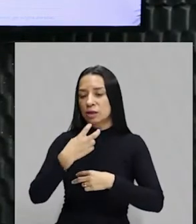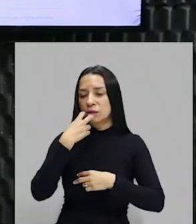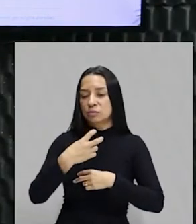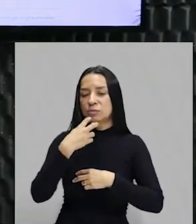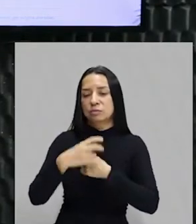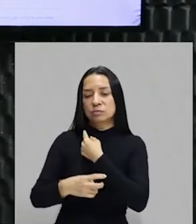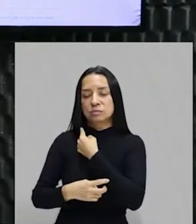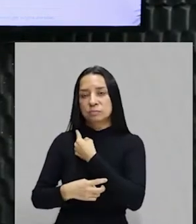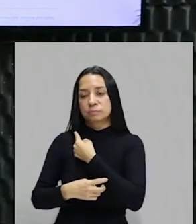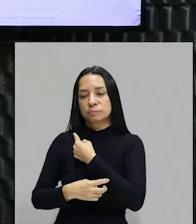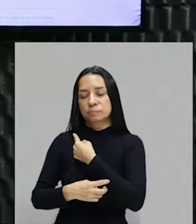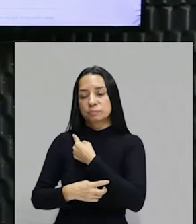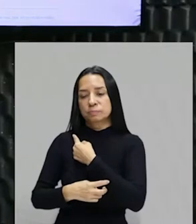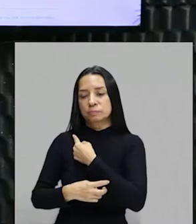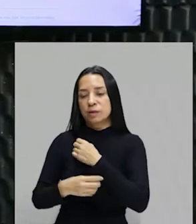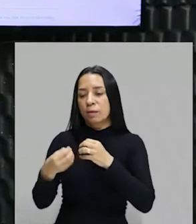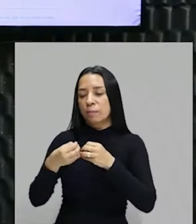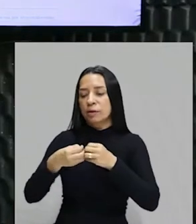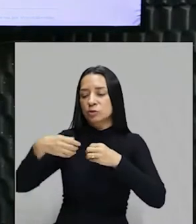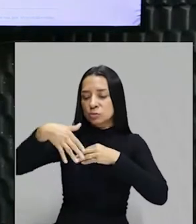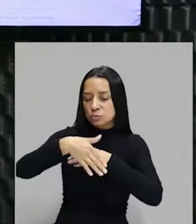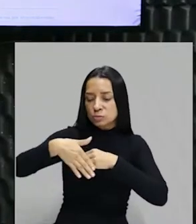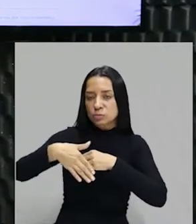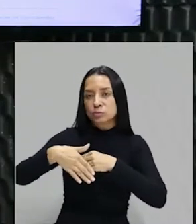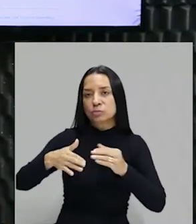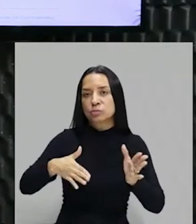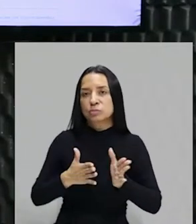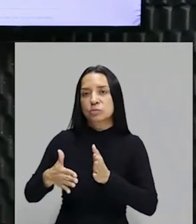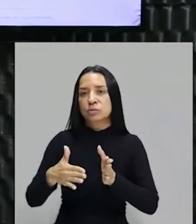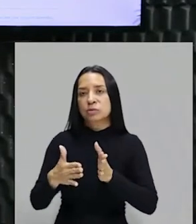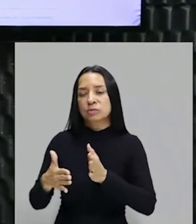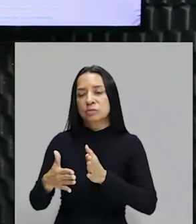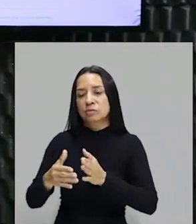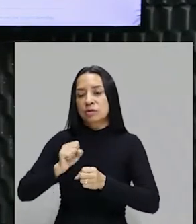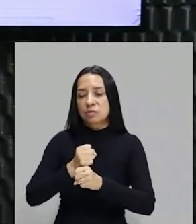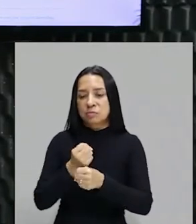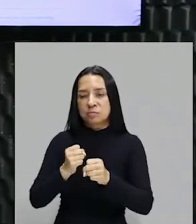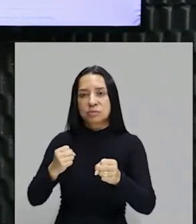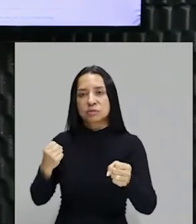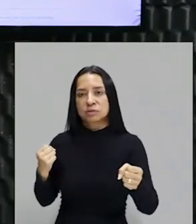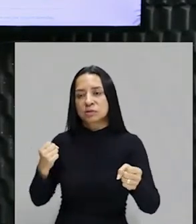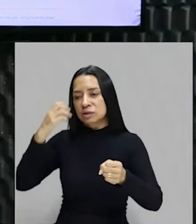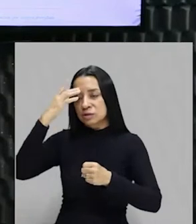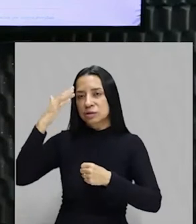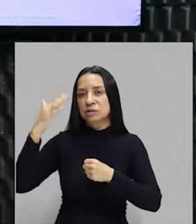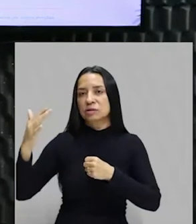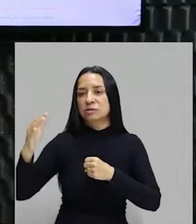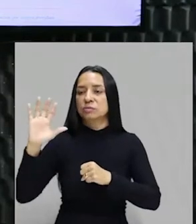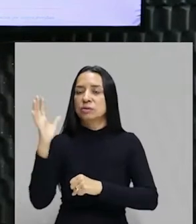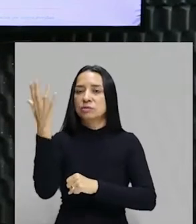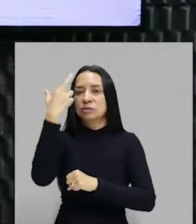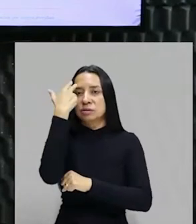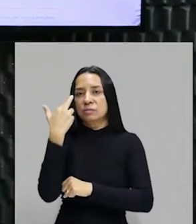rio Ipiranga. Tudo isso é uma gigantesca mentira. Ops, perdão. Tudo isso é uma gigantesca idealização de um fato